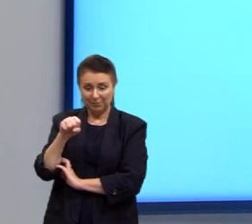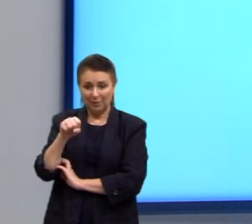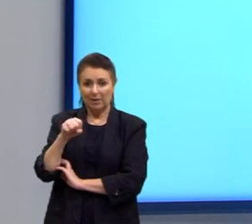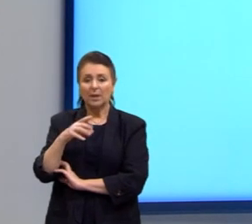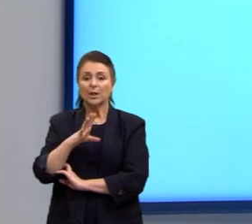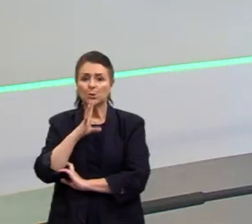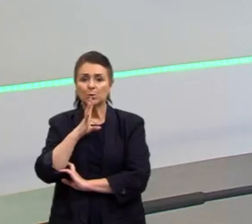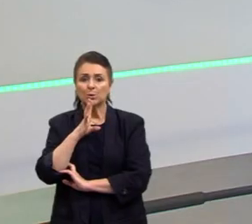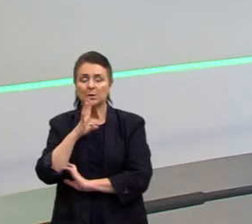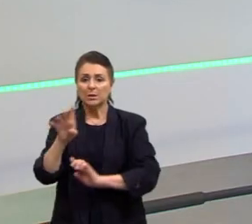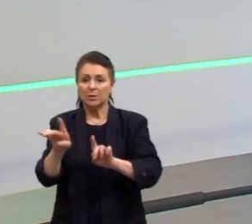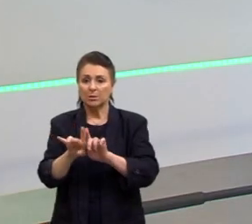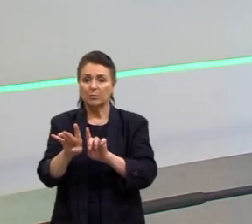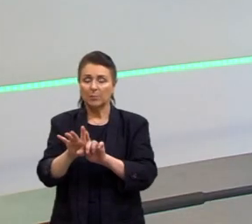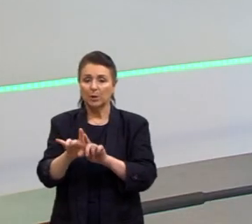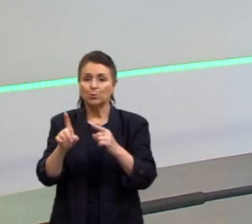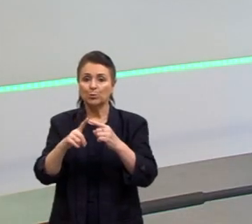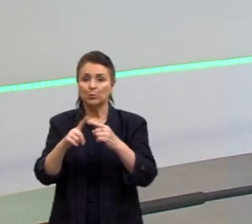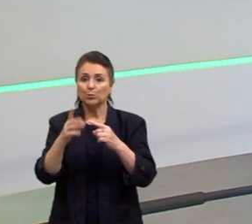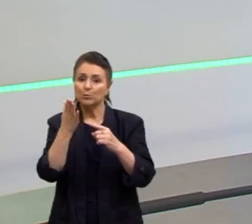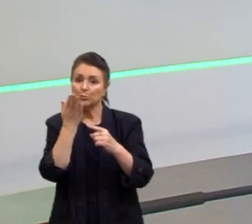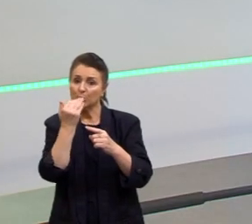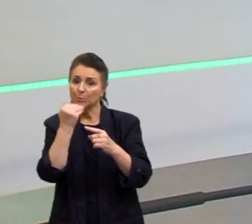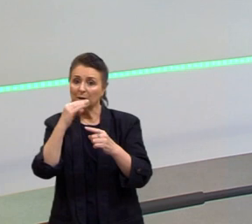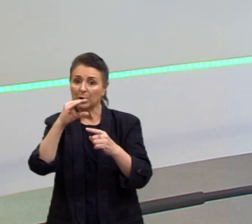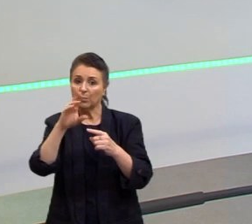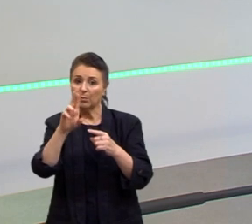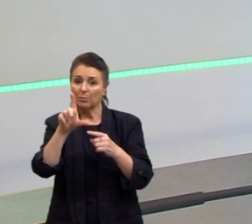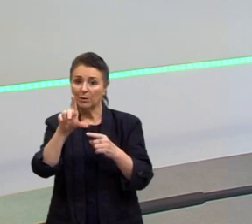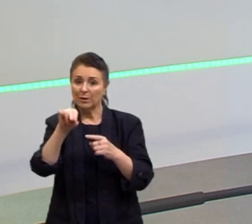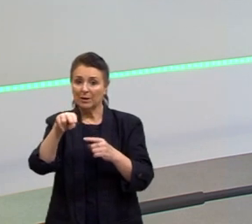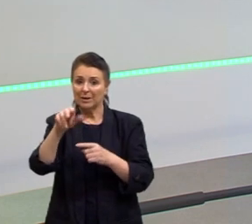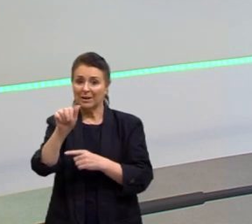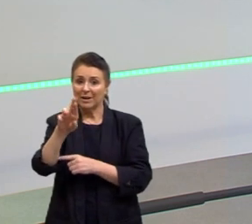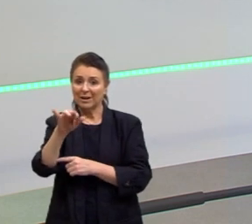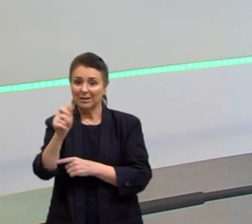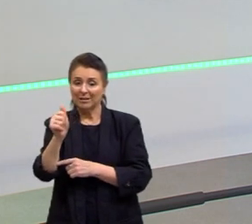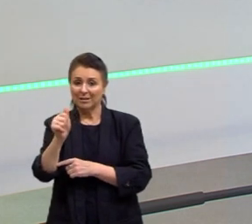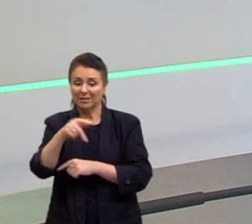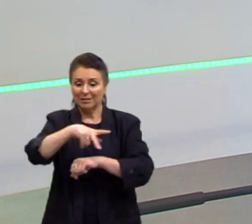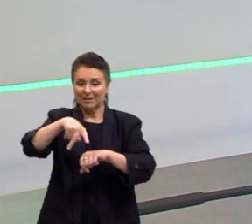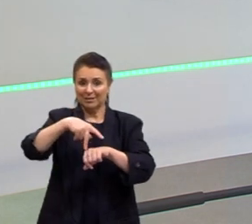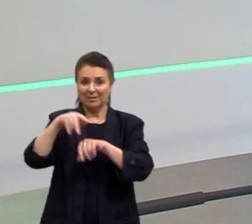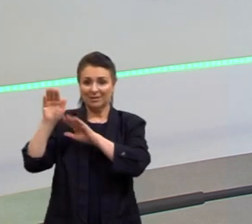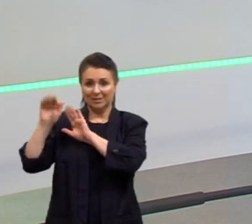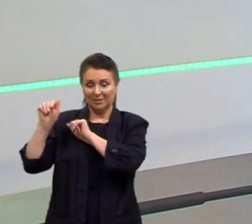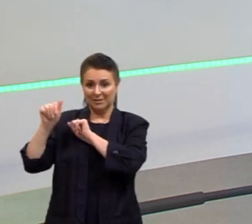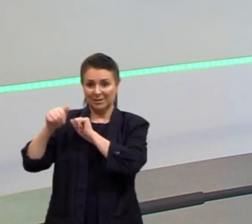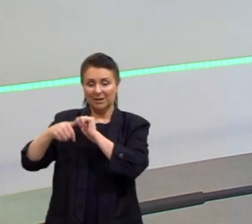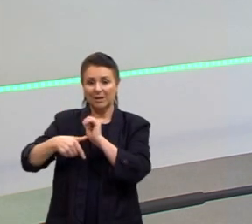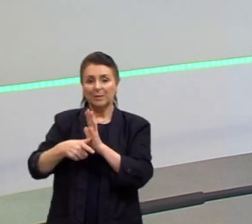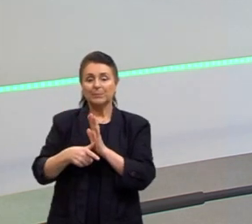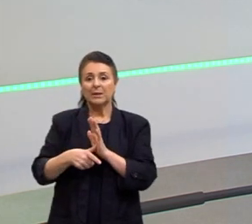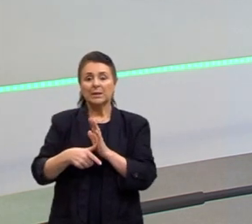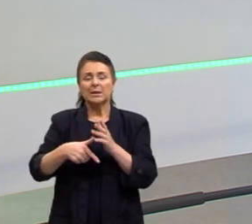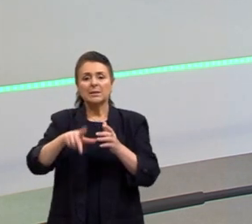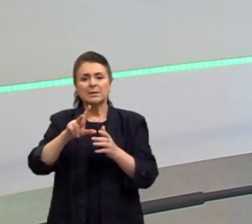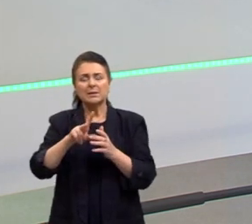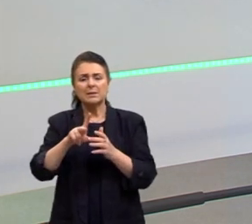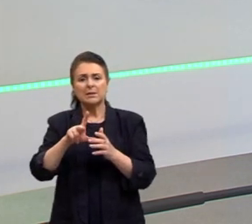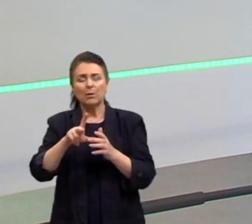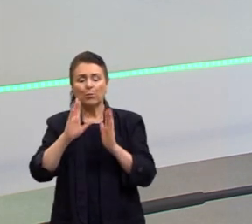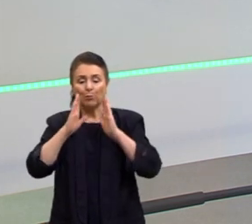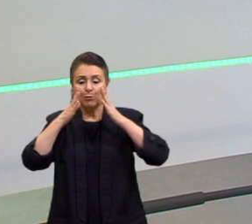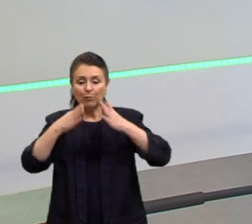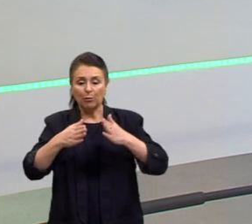de conhecermos, sim, a culinária dos países hispanos, na questão anterior, empanada, o foco